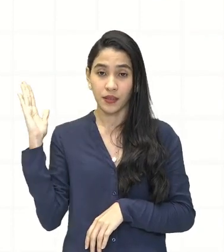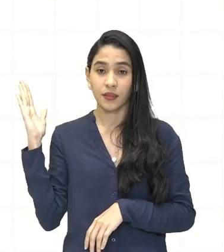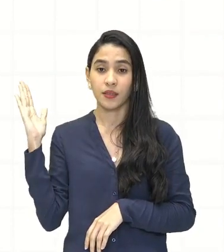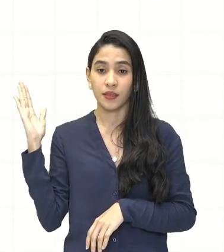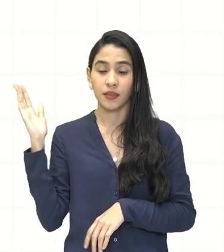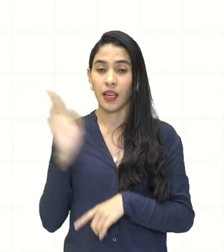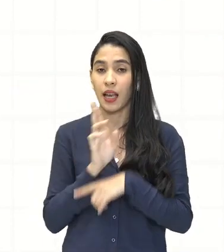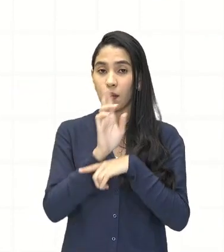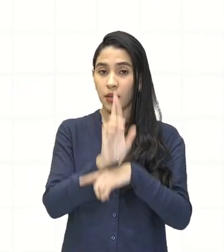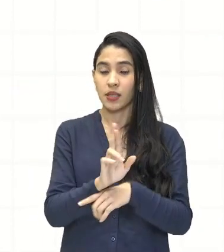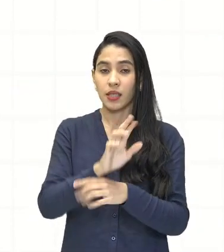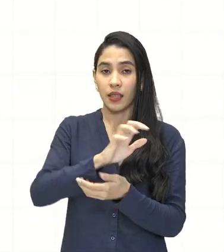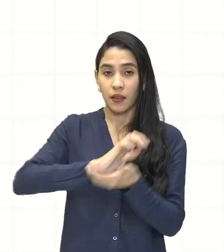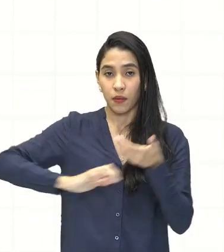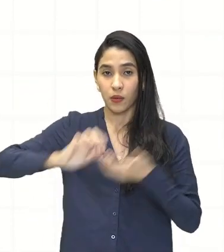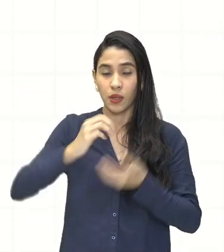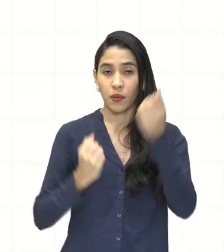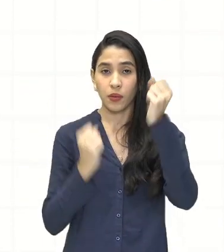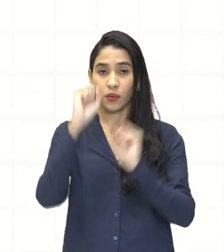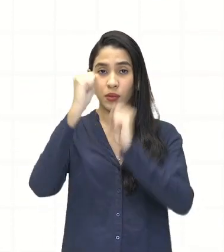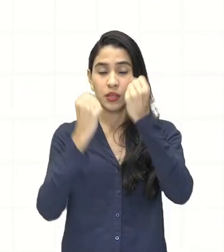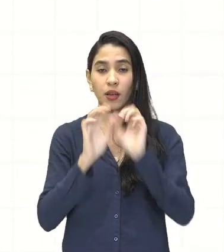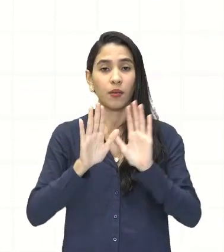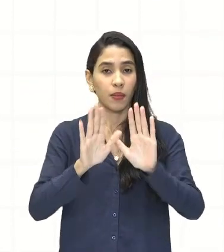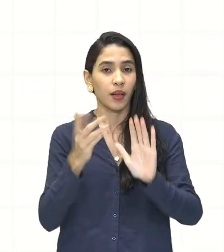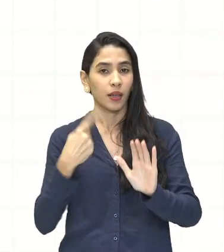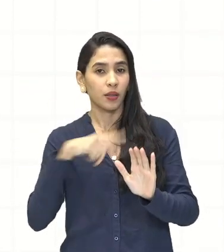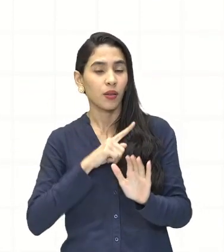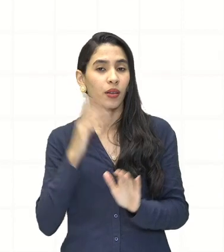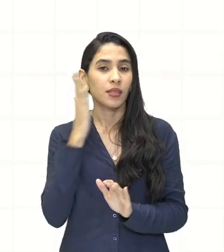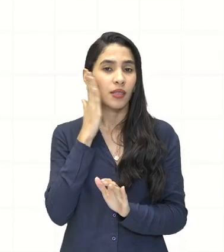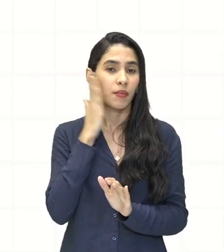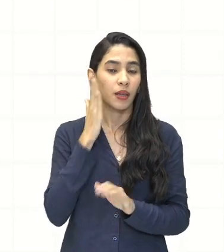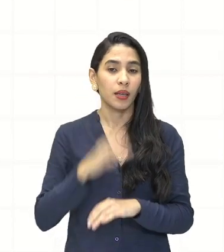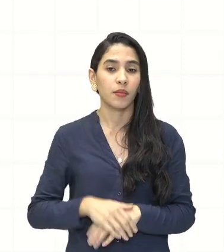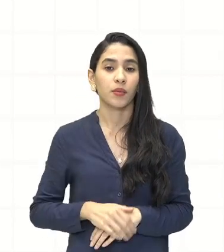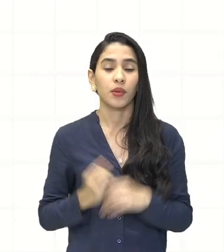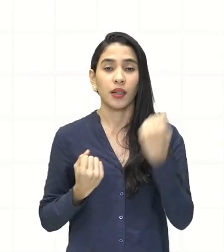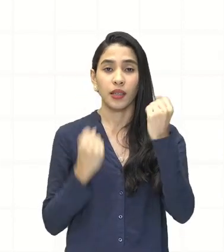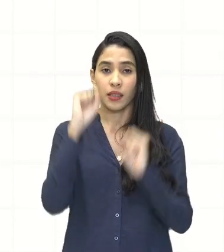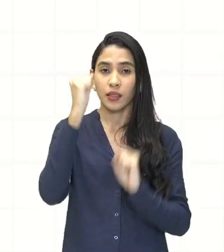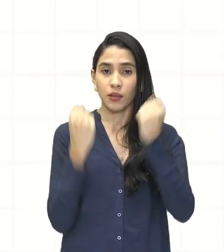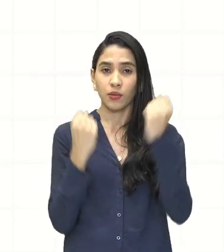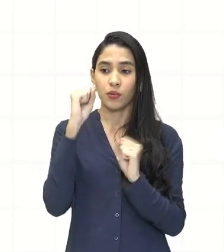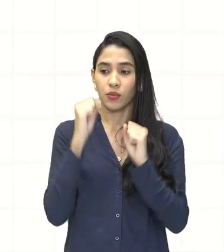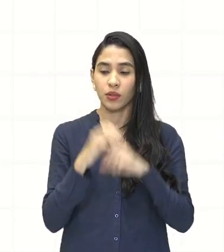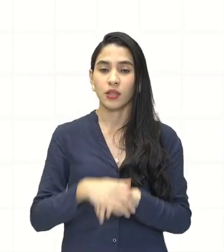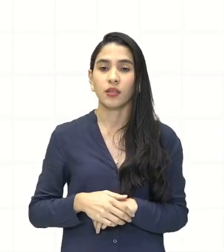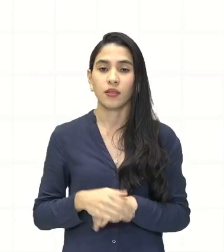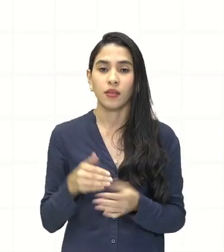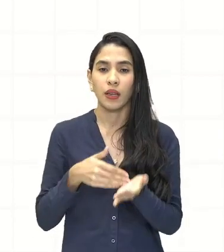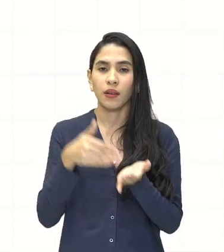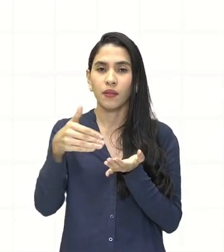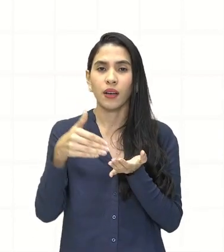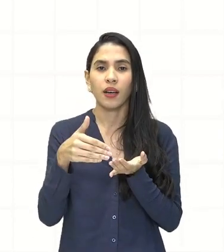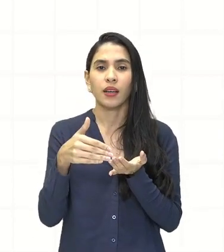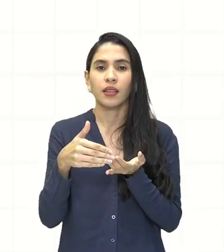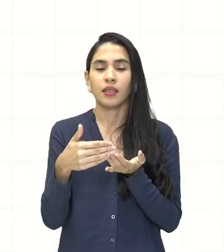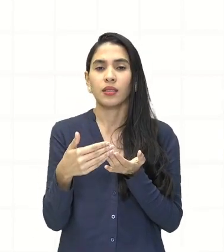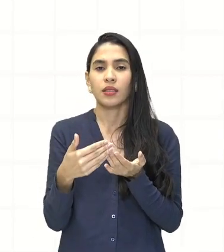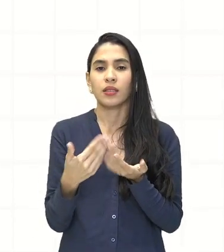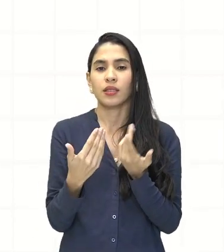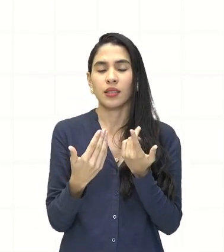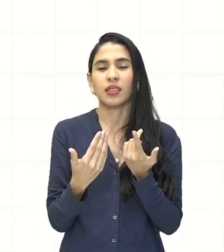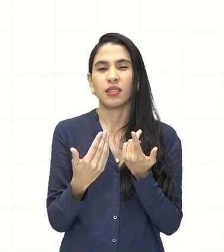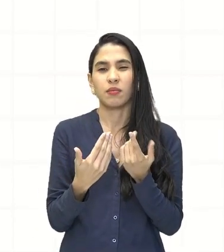a Revolução Industrial. Porém, nós sabemos que essas indústrias, elas também vão começar a agredir o